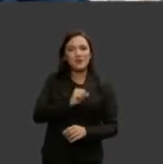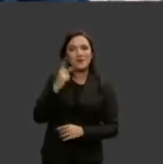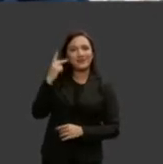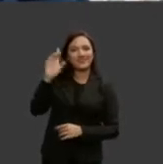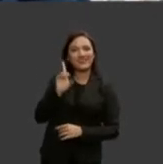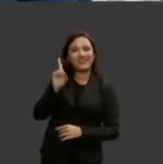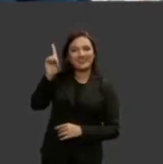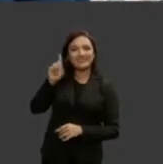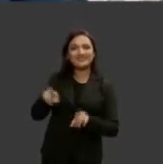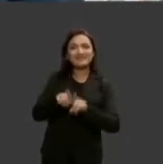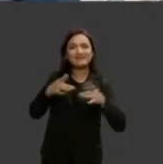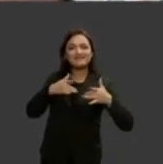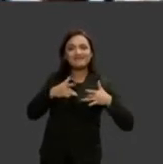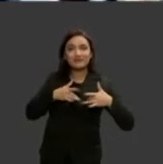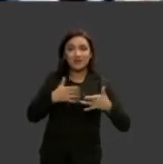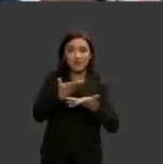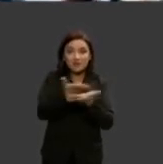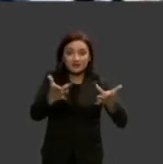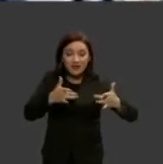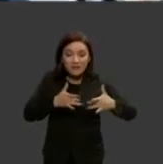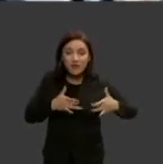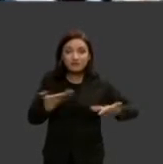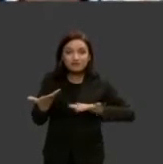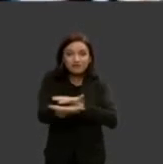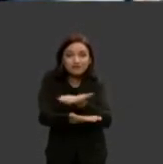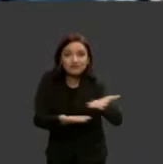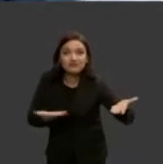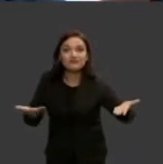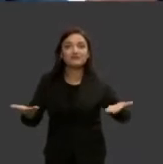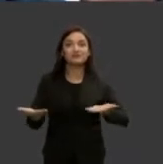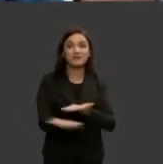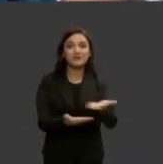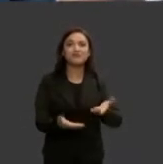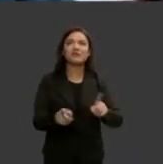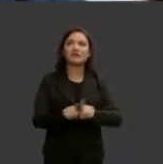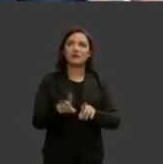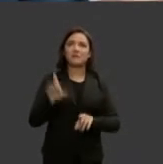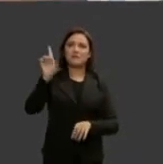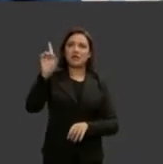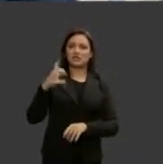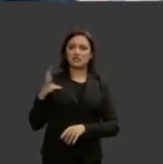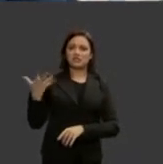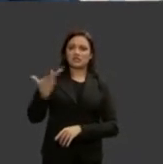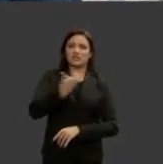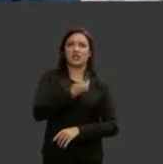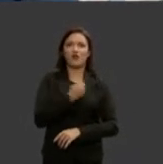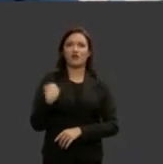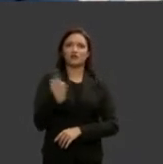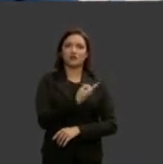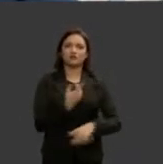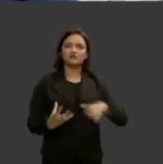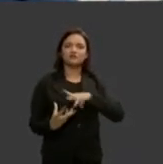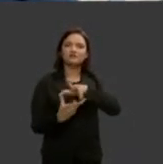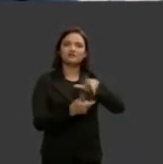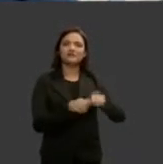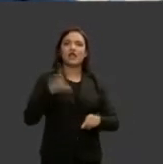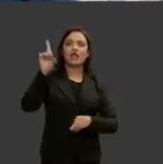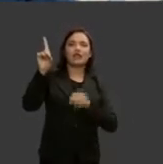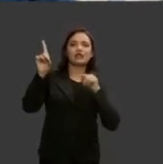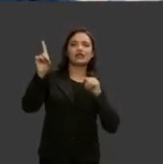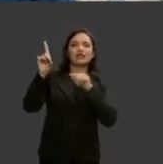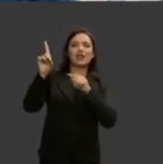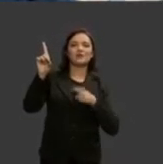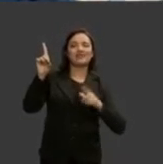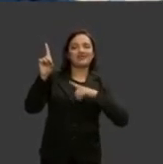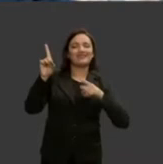solidariedade e com seu espírito de salvação para o nosso planeta Deus está no